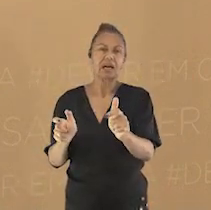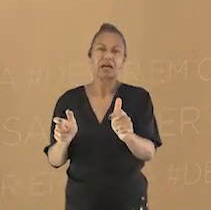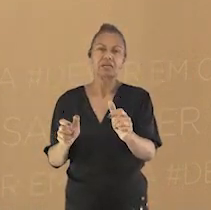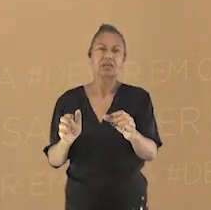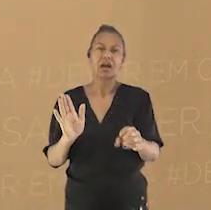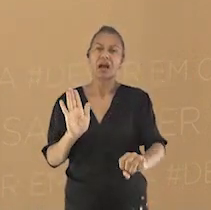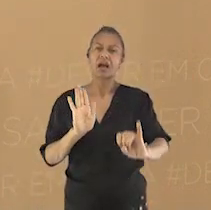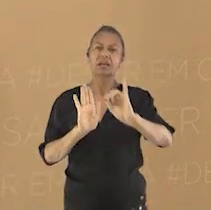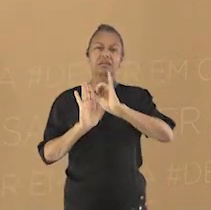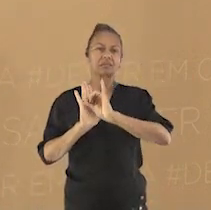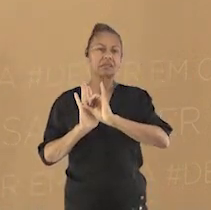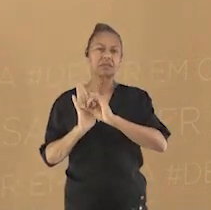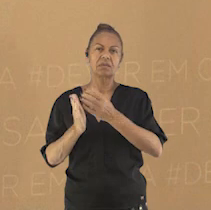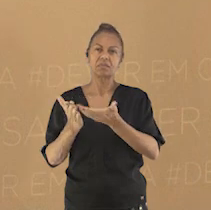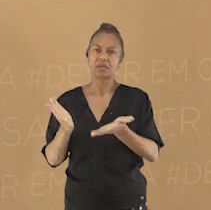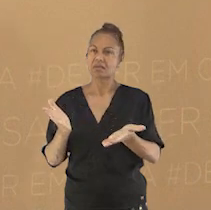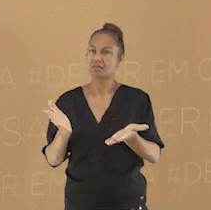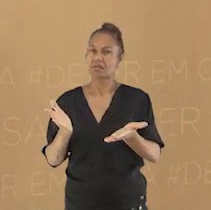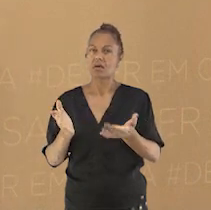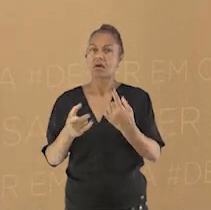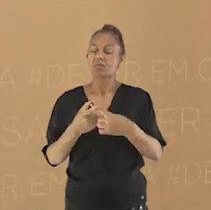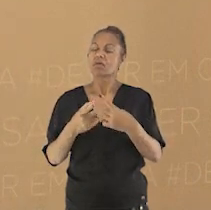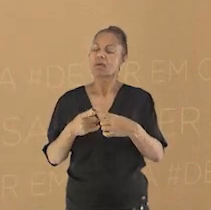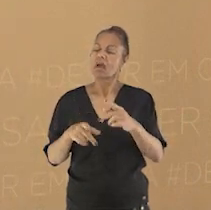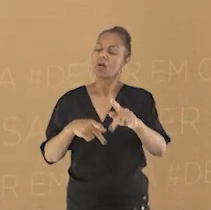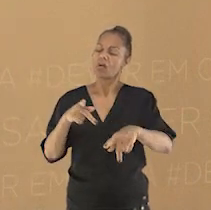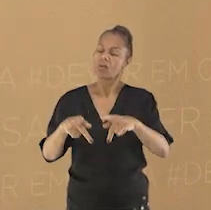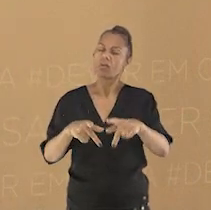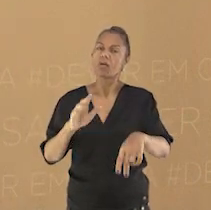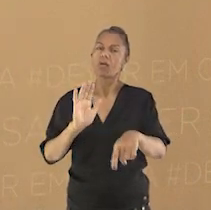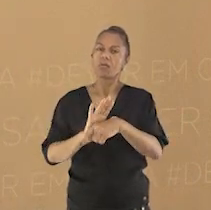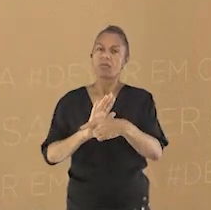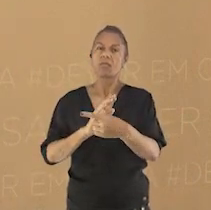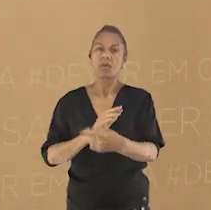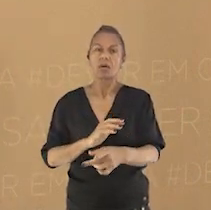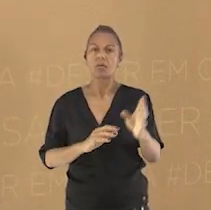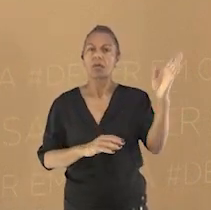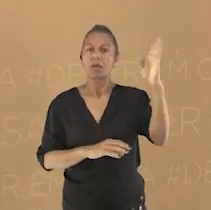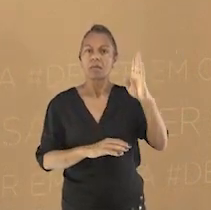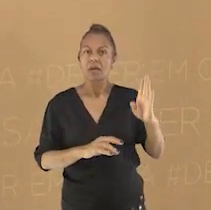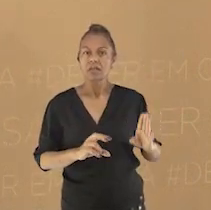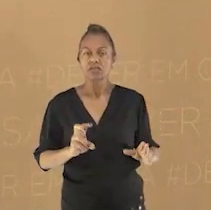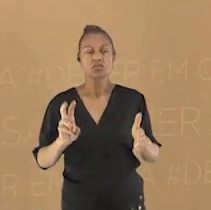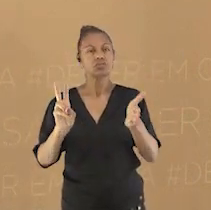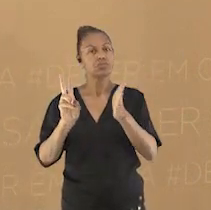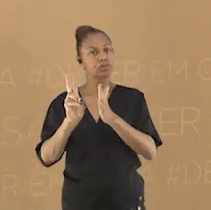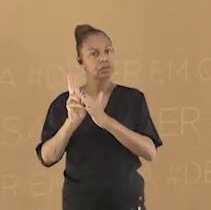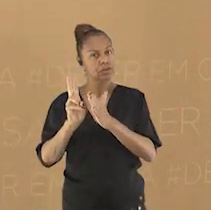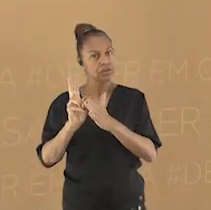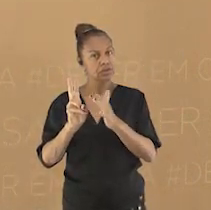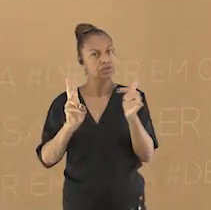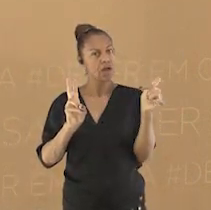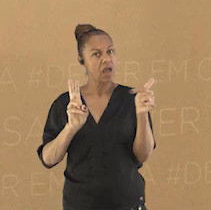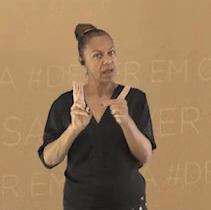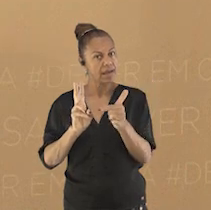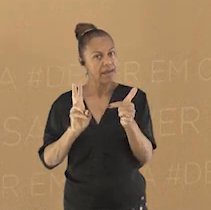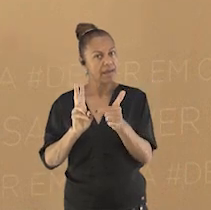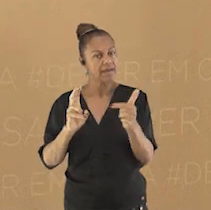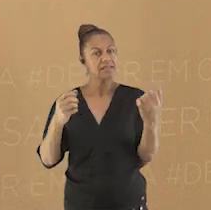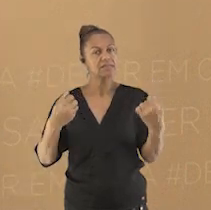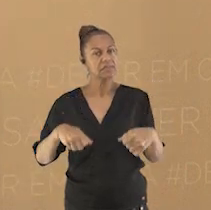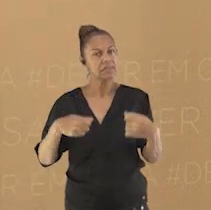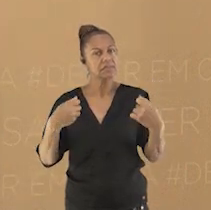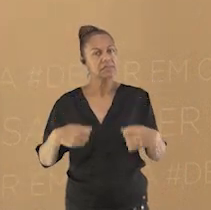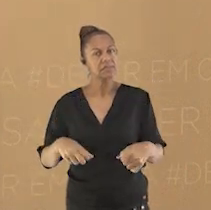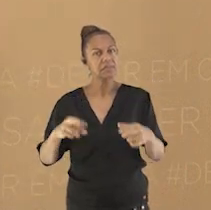e dignidade dos povos indígenas do Brasil. Os indígenas, acima de tudo, devem ser respeitados